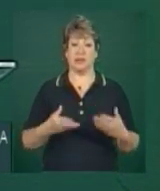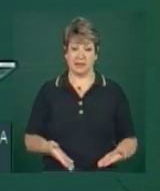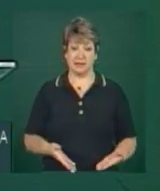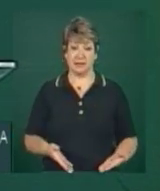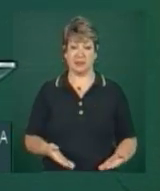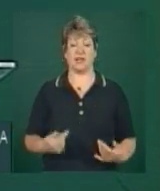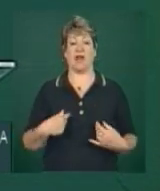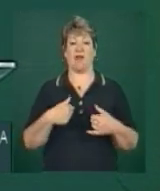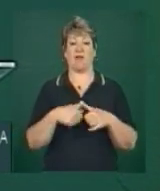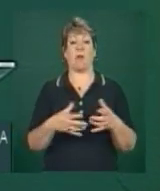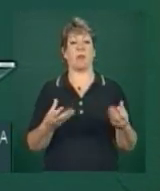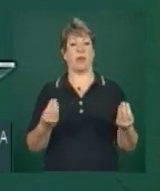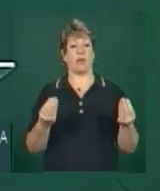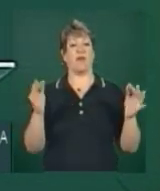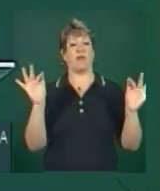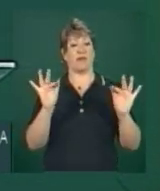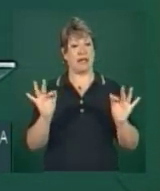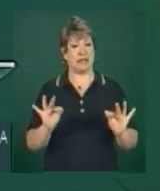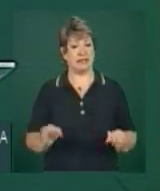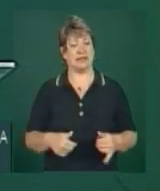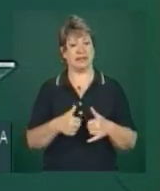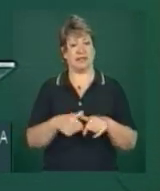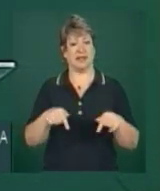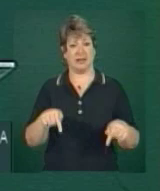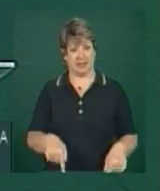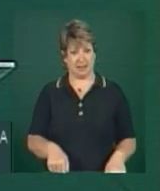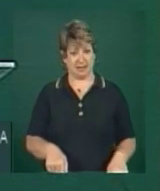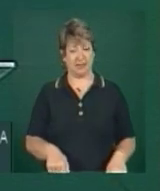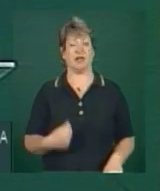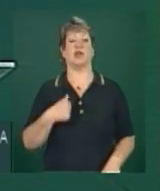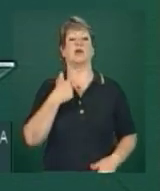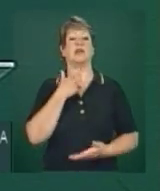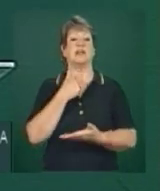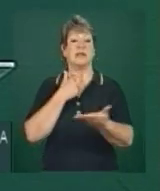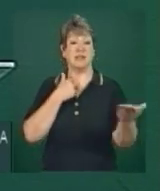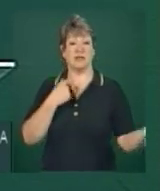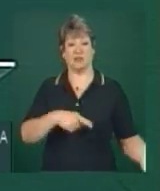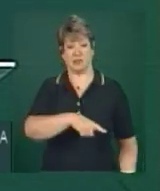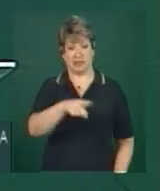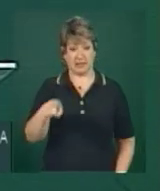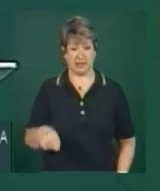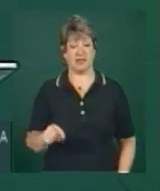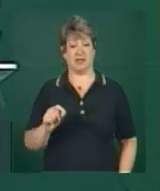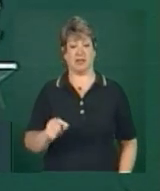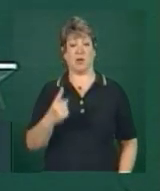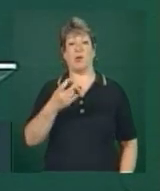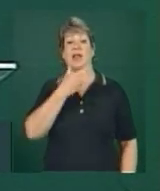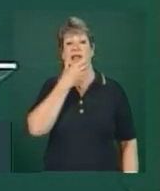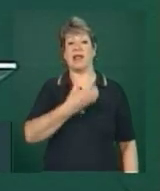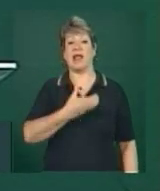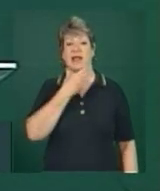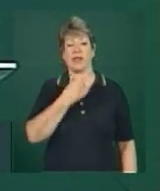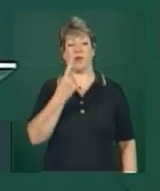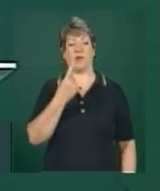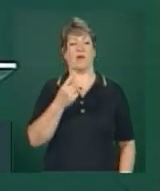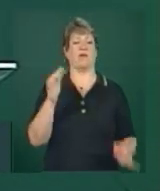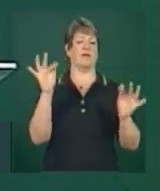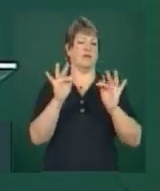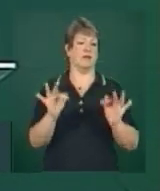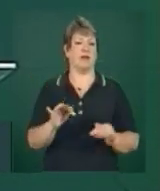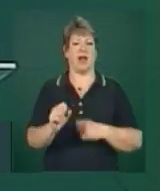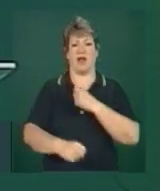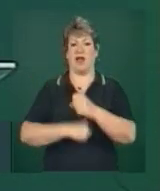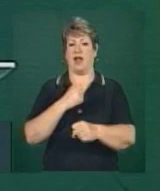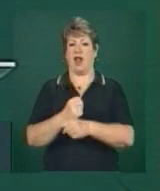eu fico muito feliz de estar aqui e desejo para vocês um Natal e um próspero Ano